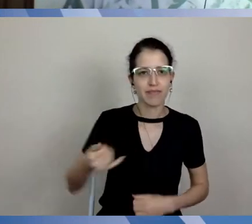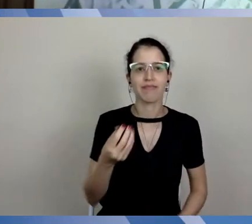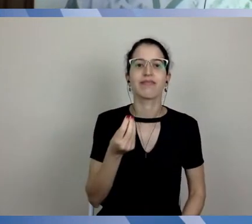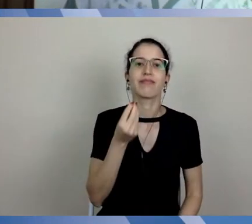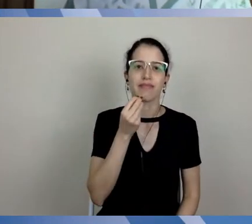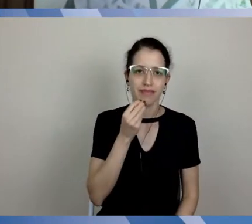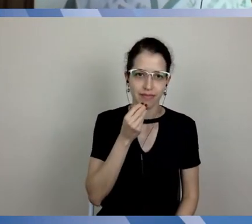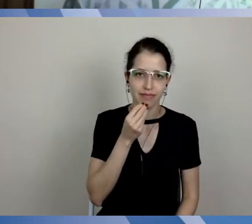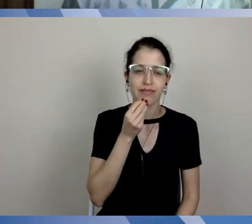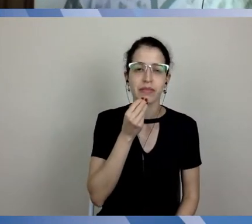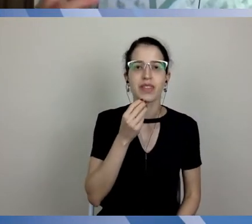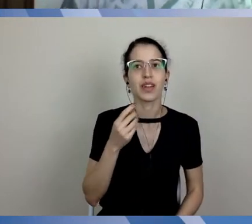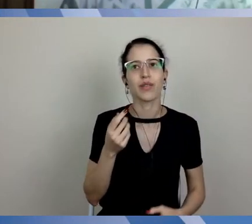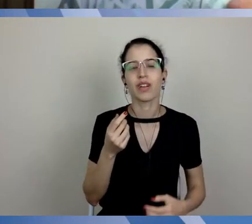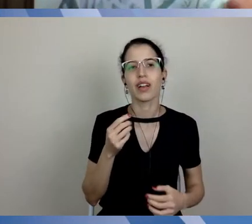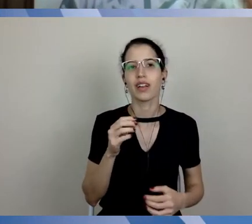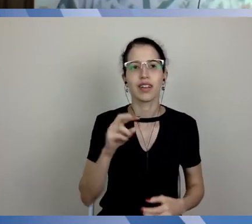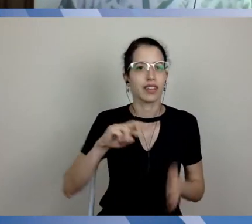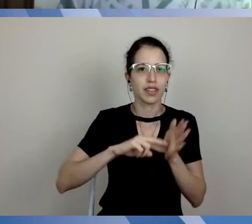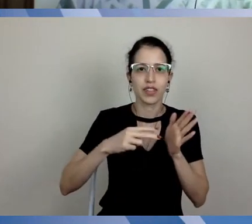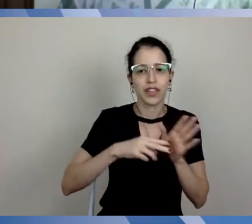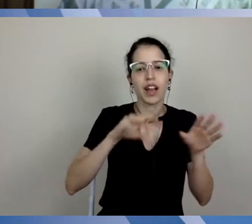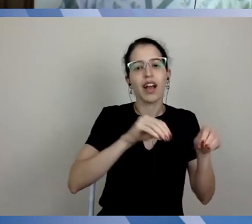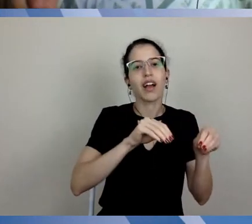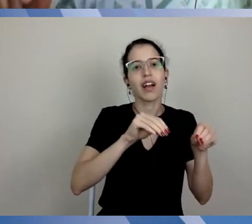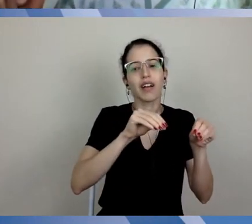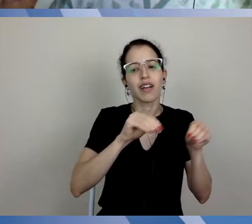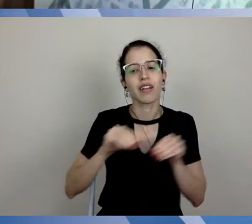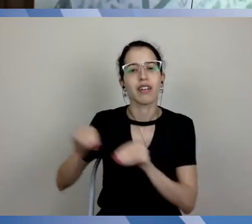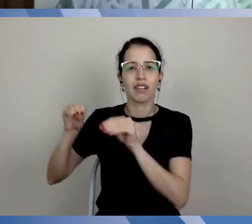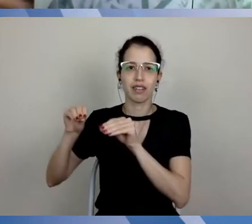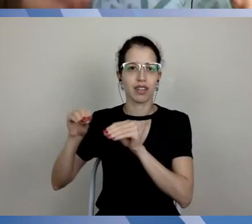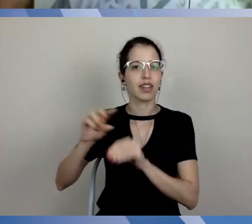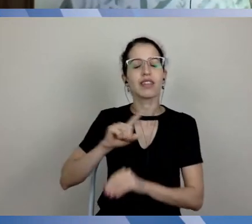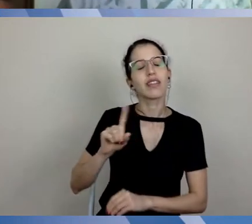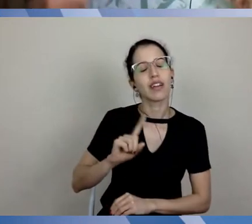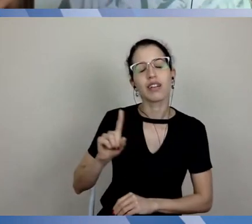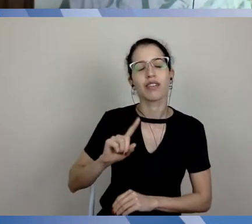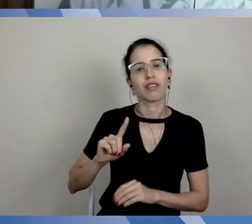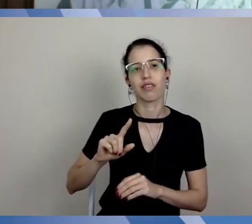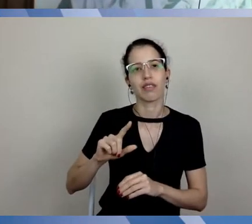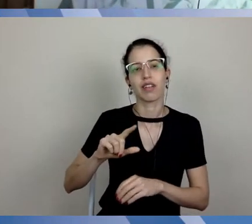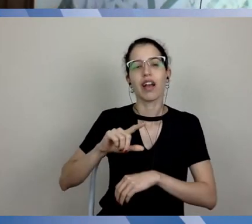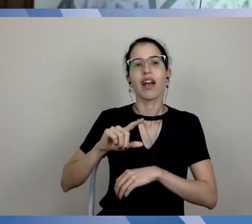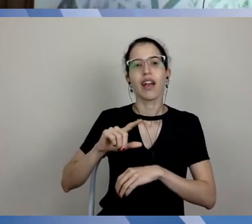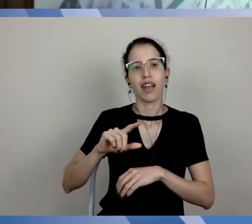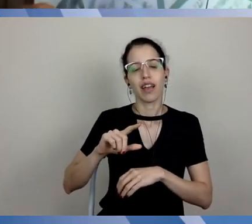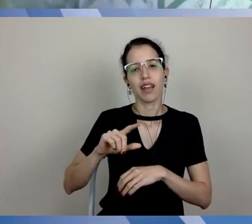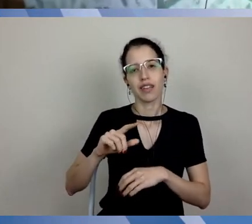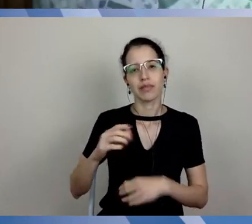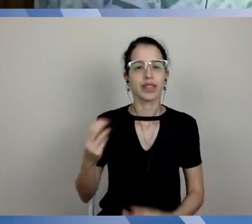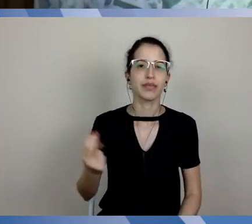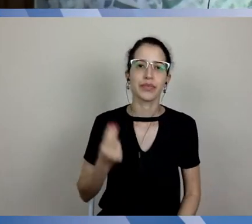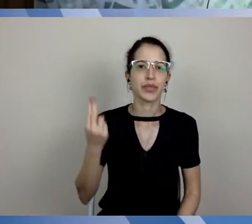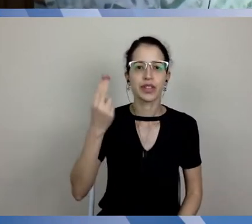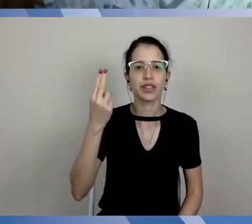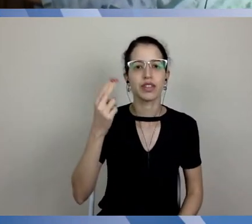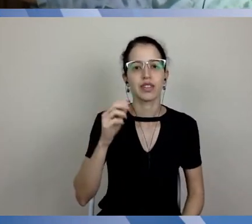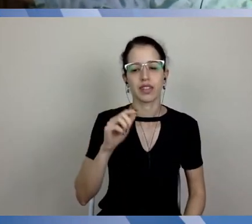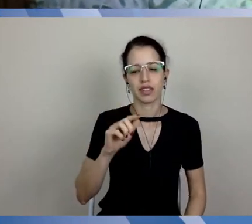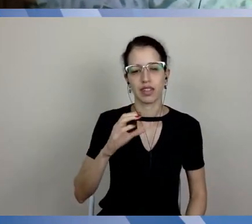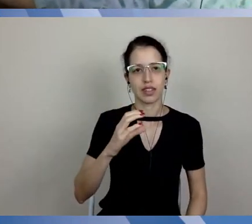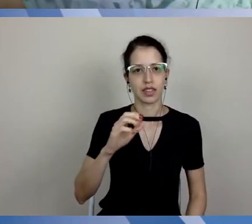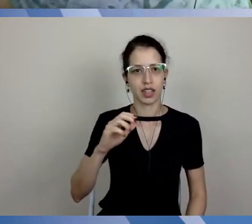nada disso. Mas não dá para atender individualmente pelo CGP uma demanda que é coletiva que é desde problema de um